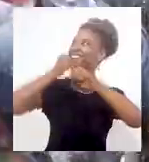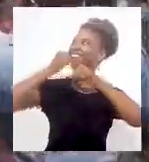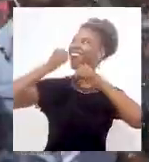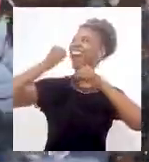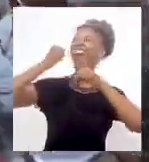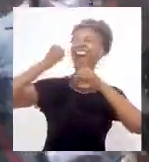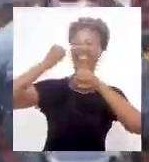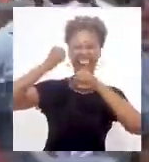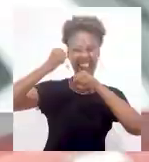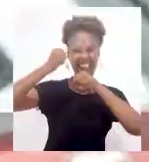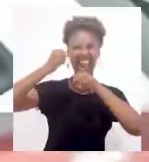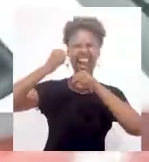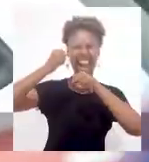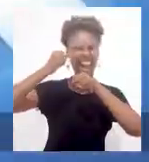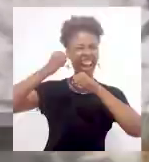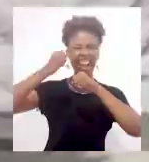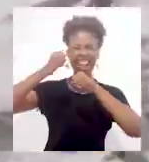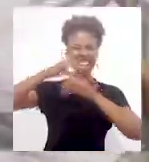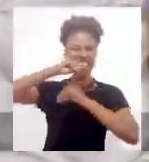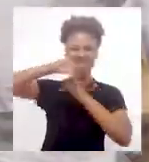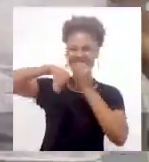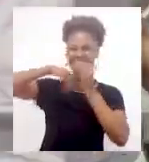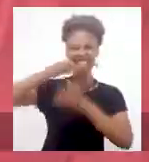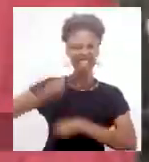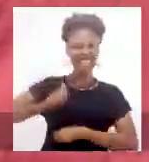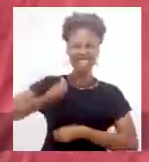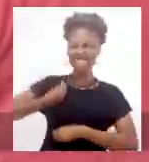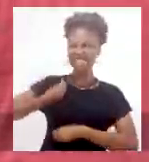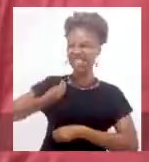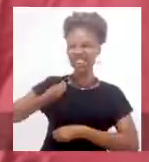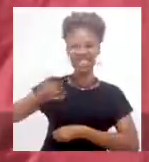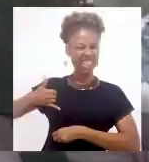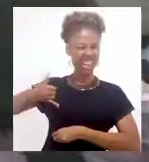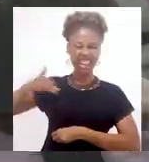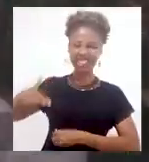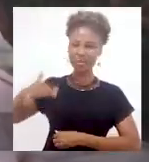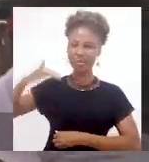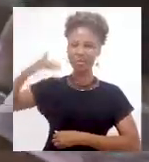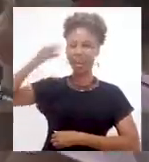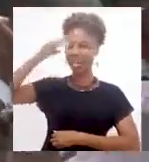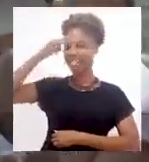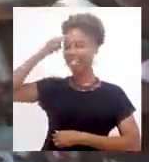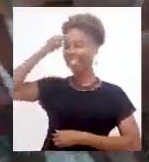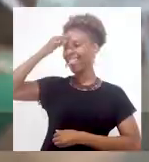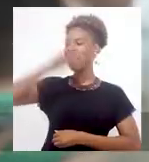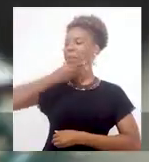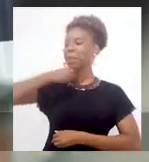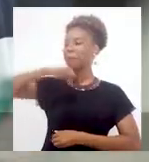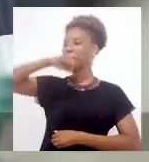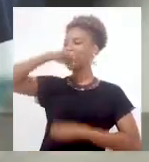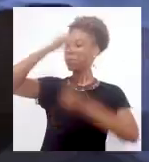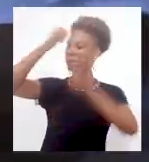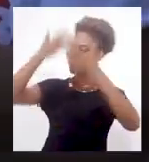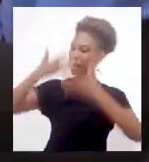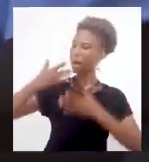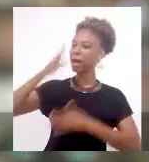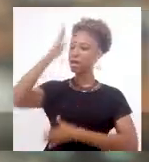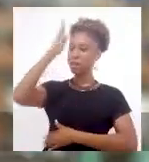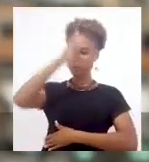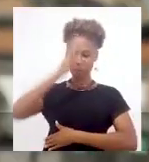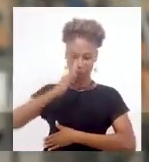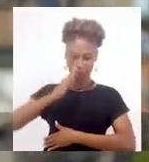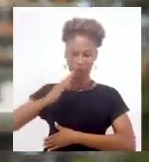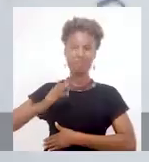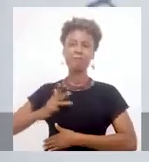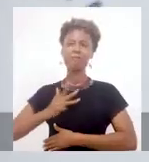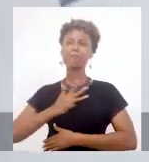grandioso, esse partido que se confunde comigo em todas as etapas da minha vida. Lembro de meu pai, me falando que esse país mudaria